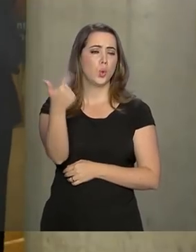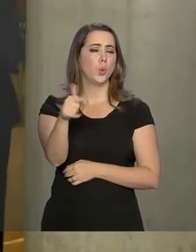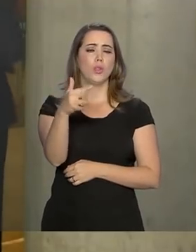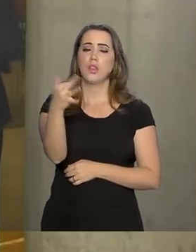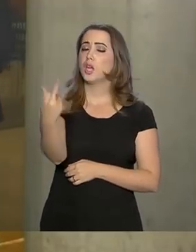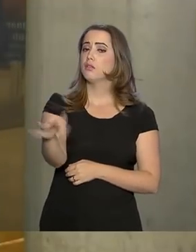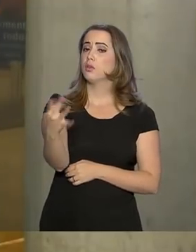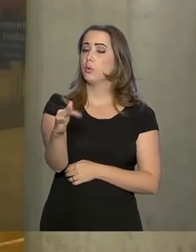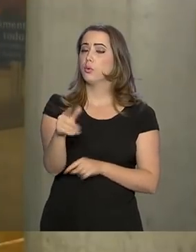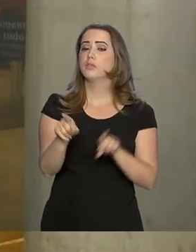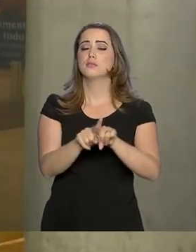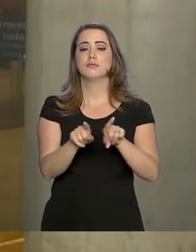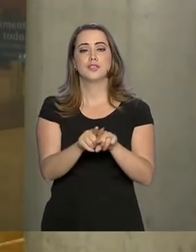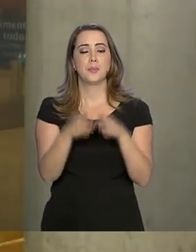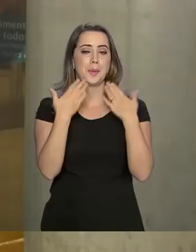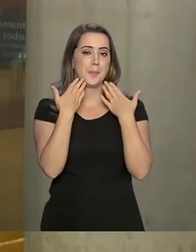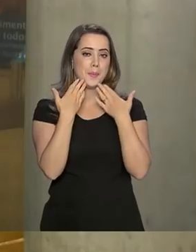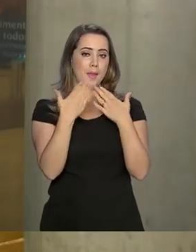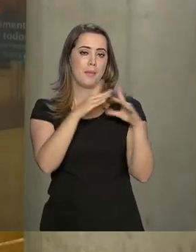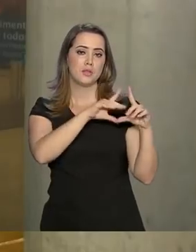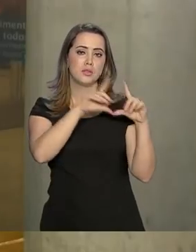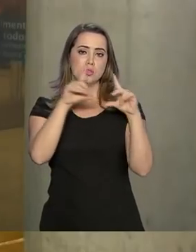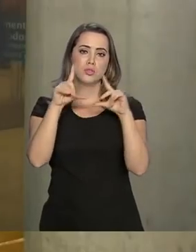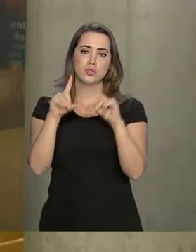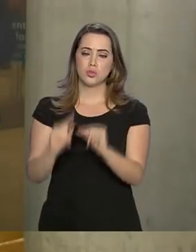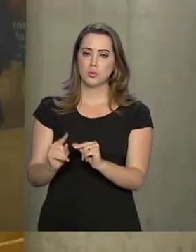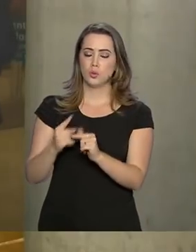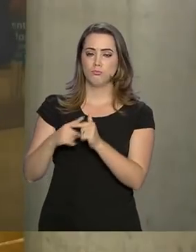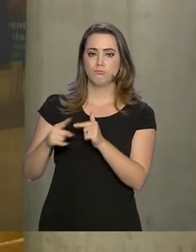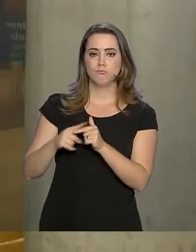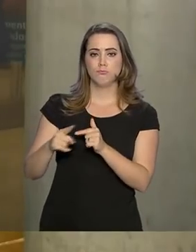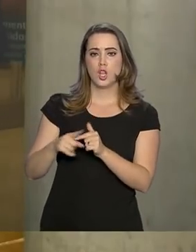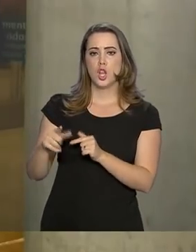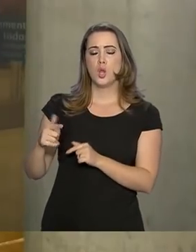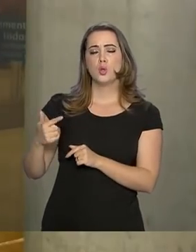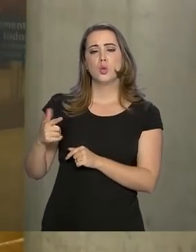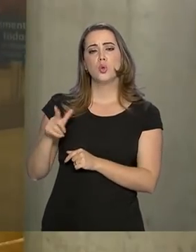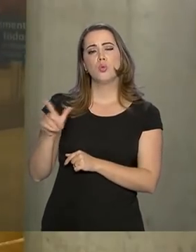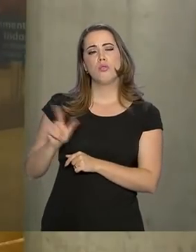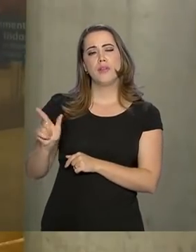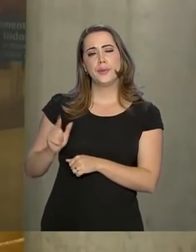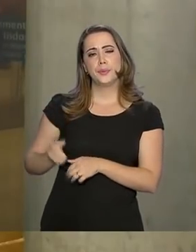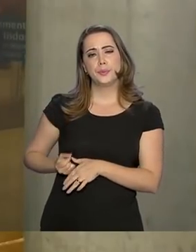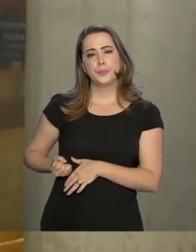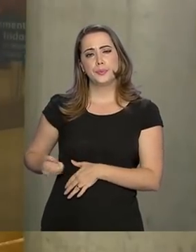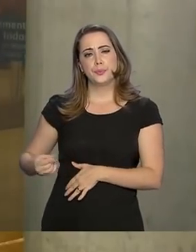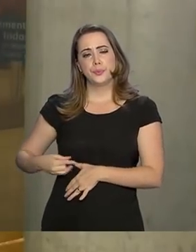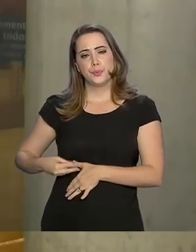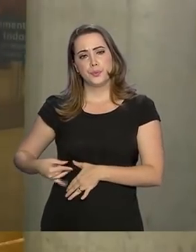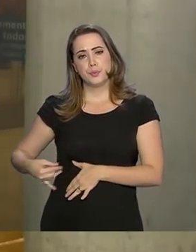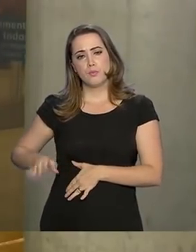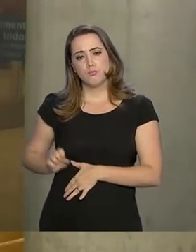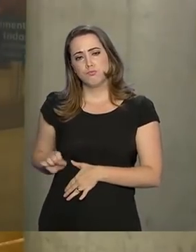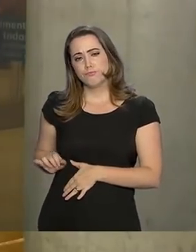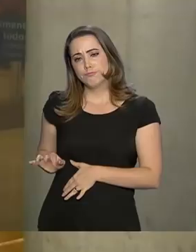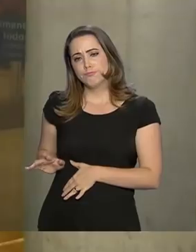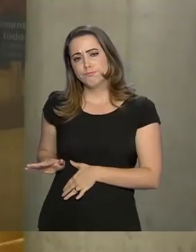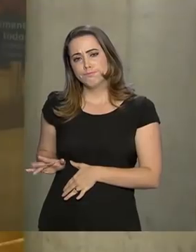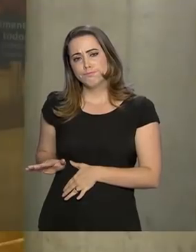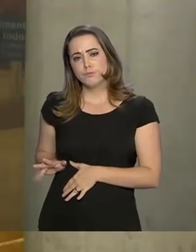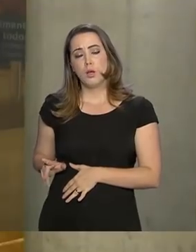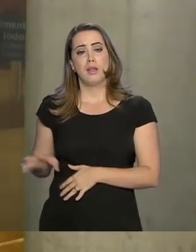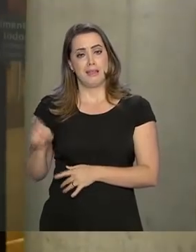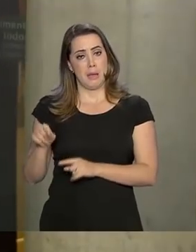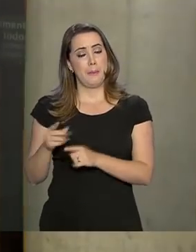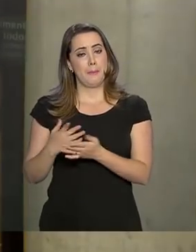sem dor e também apresenta a redução da quantidade de líquidos que havia se acumulado no abdômen,